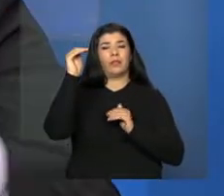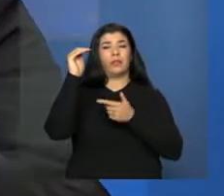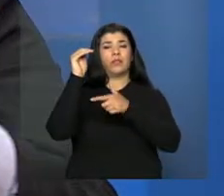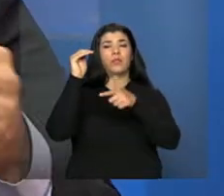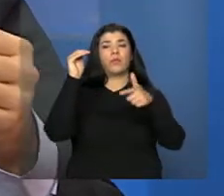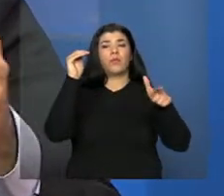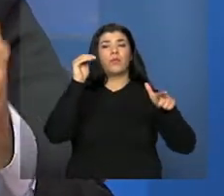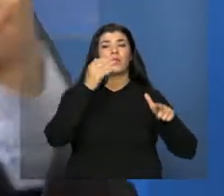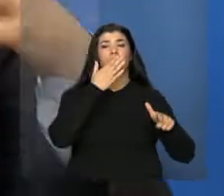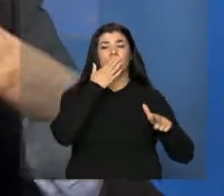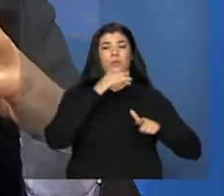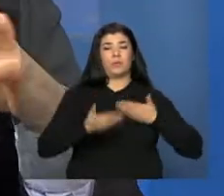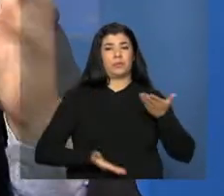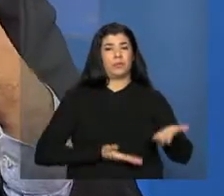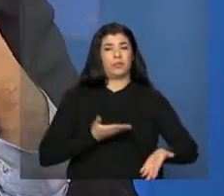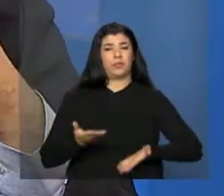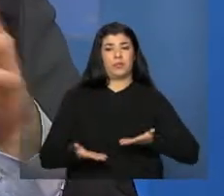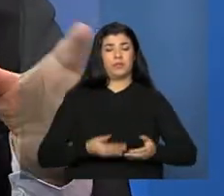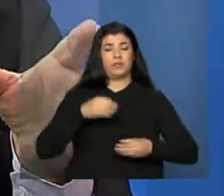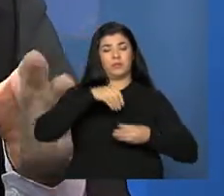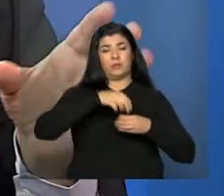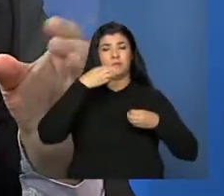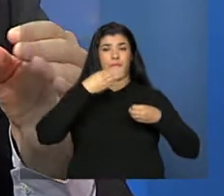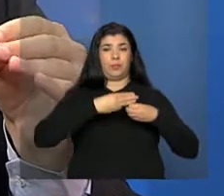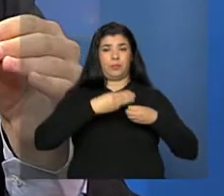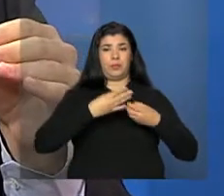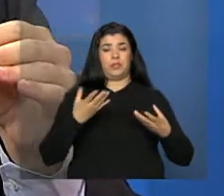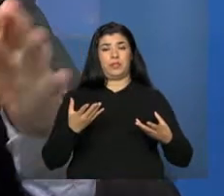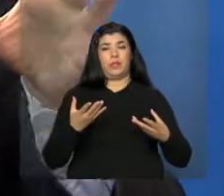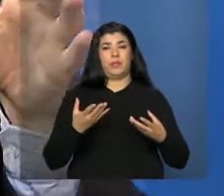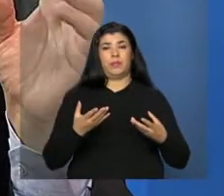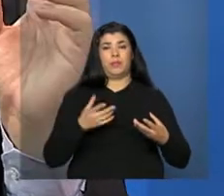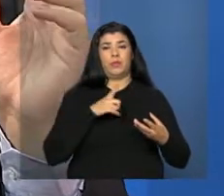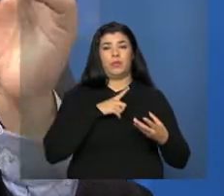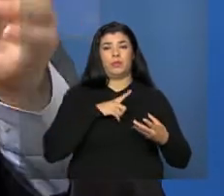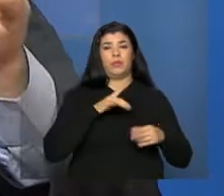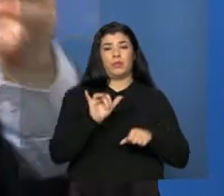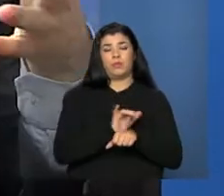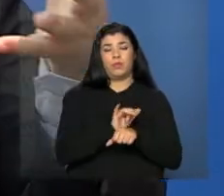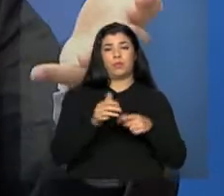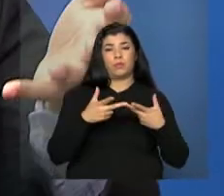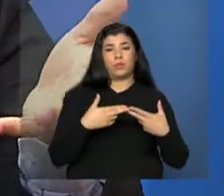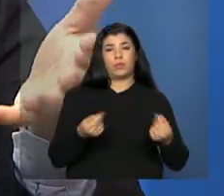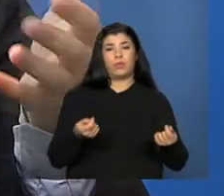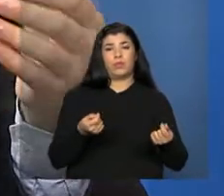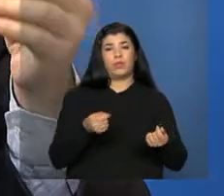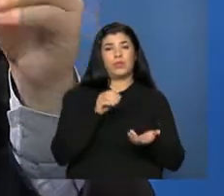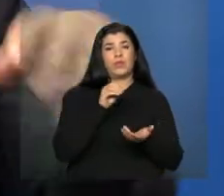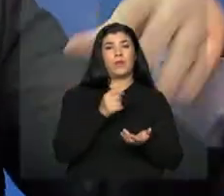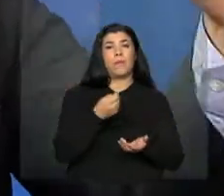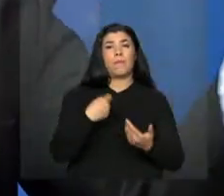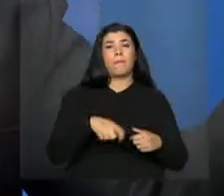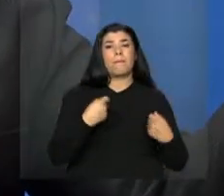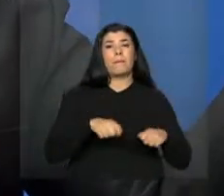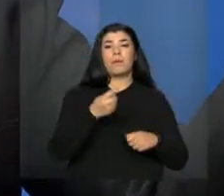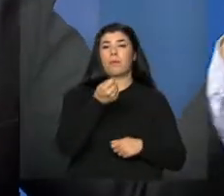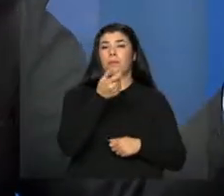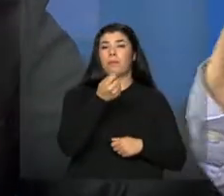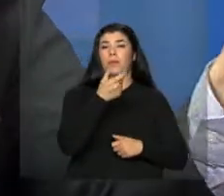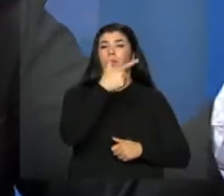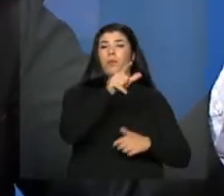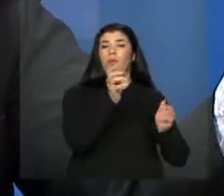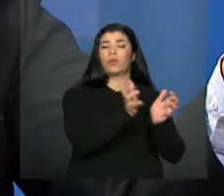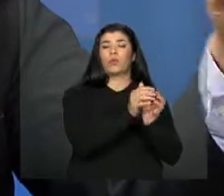serviço que no meu município, certo? Eu tenho uma estrutura que eu não demando tantos profissionais. Então, nesse piso